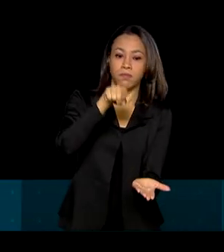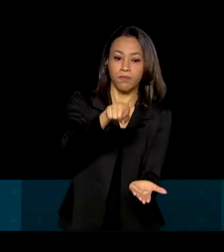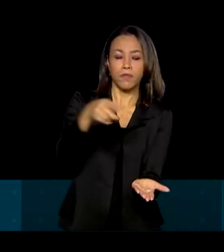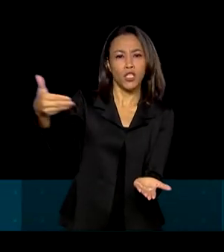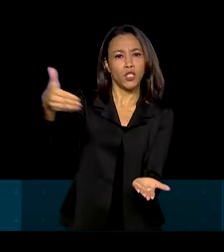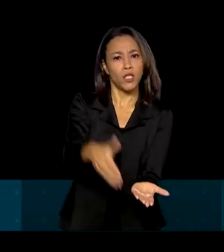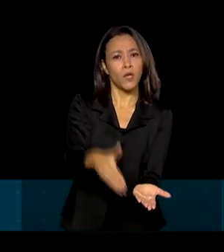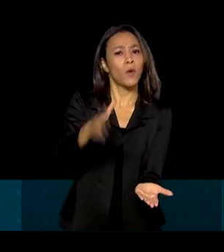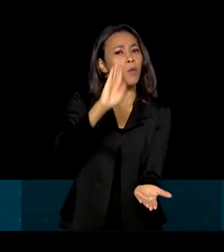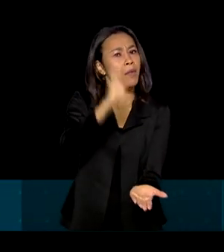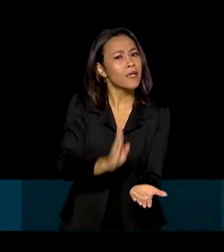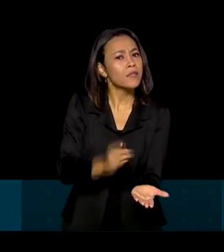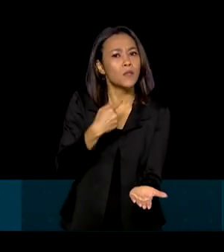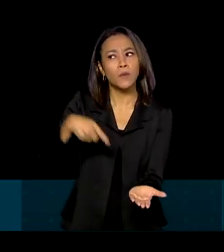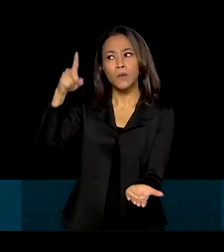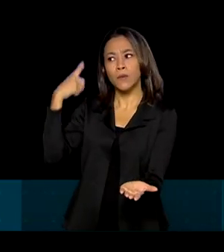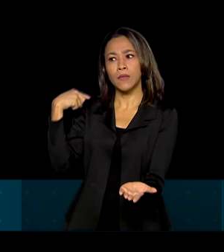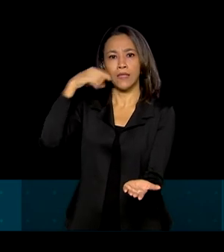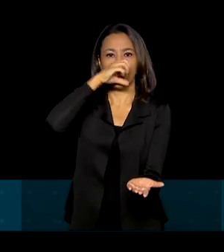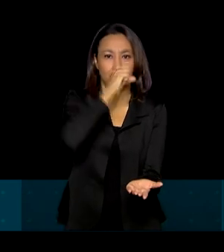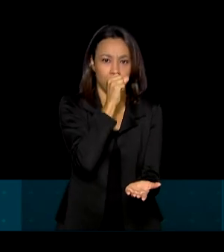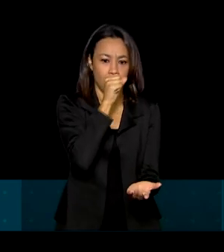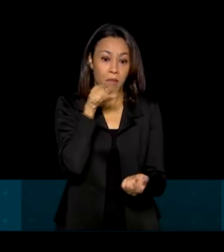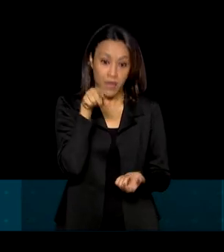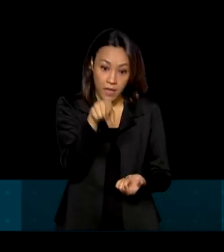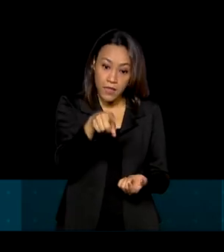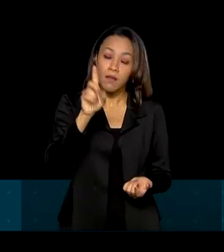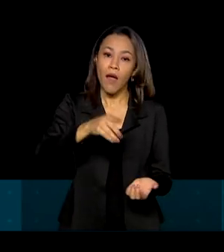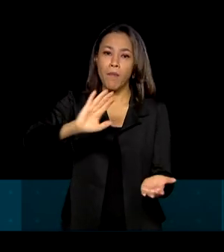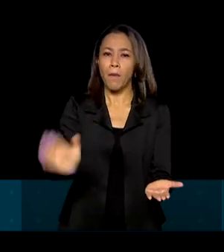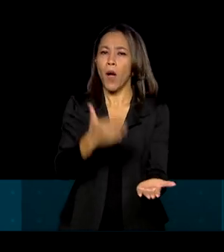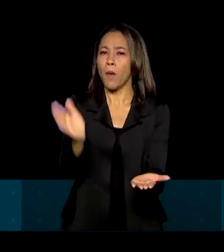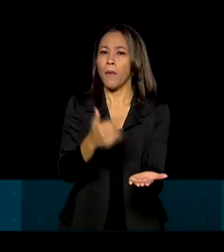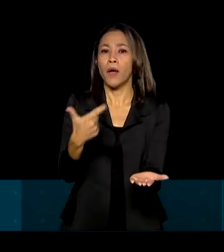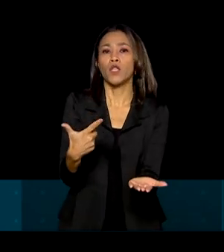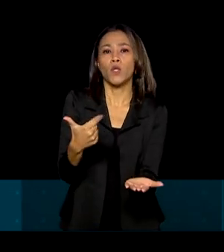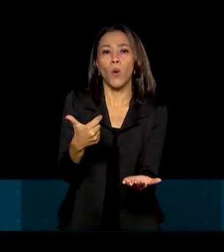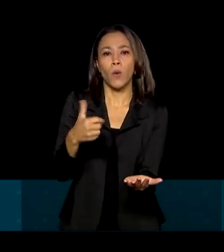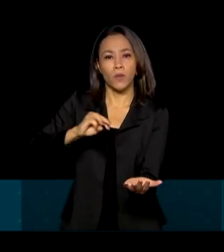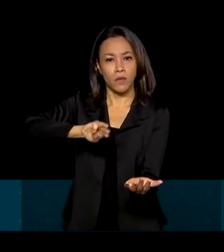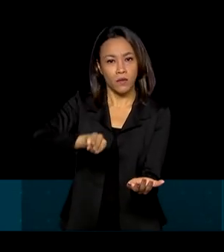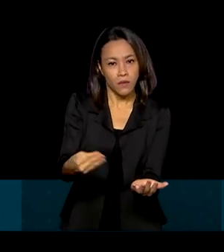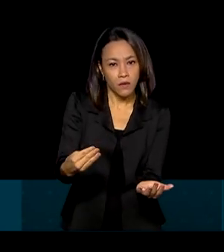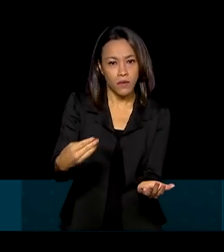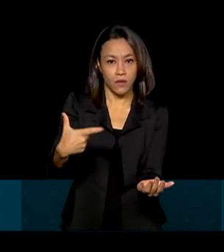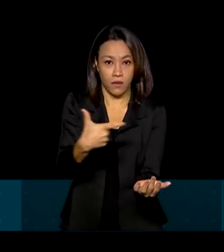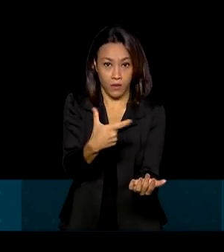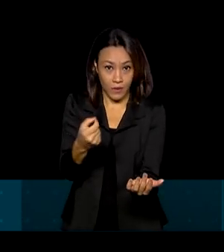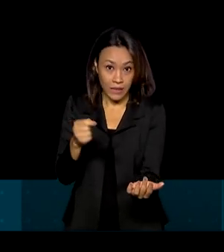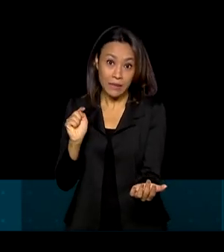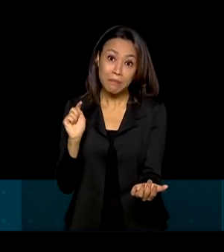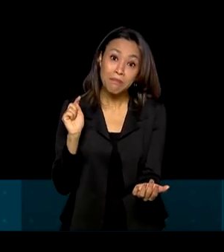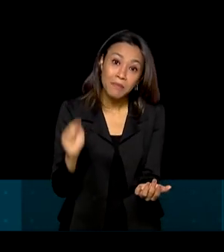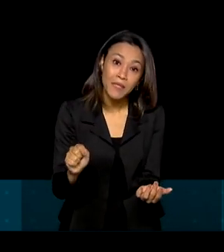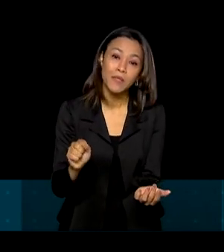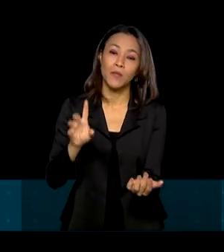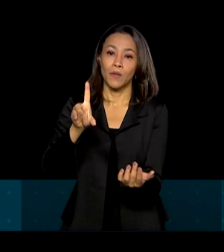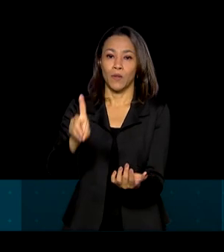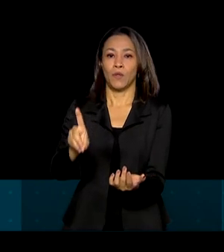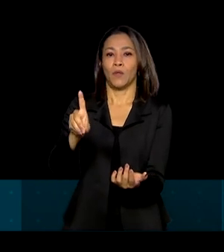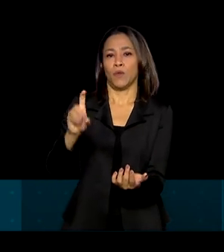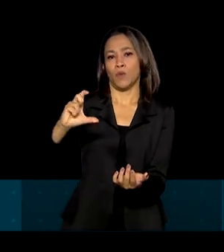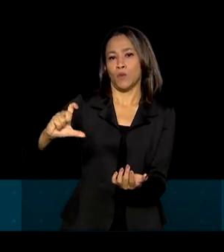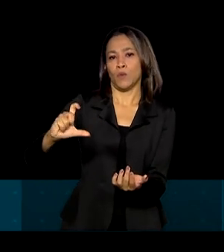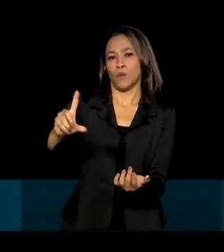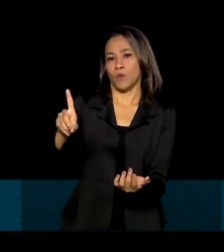chegou ao Brasil no último sábado. O produto é para a fabricação de 12 milhões e 200 mil doses da vacina da AstraZeneca